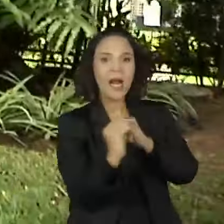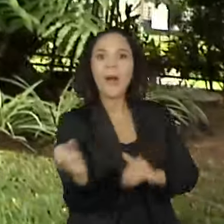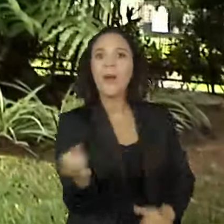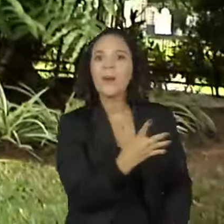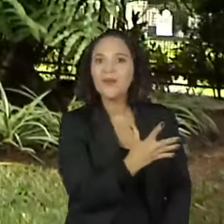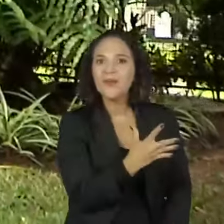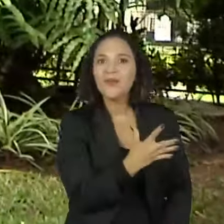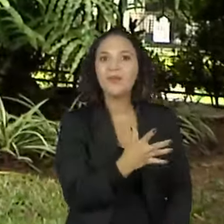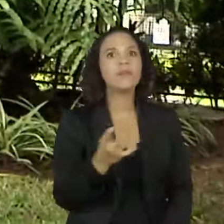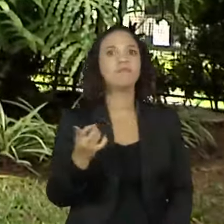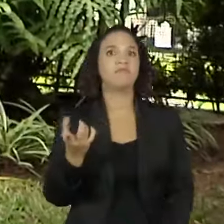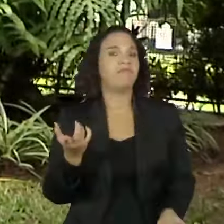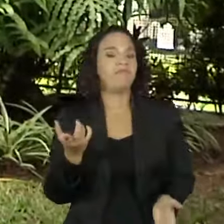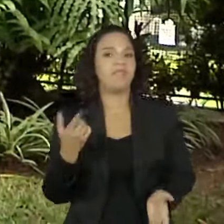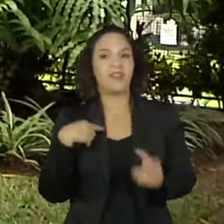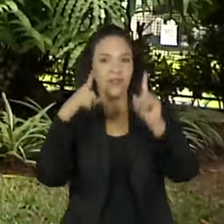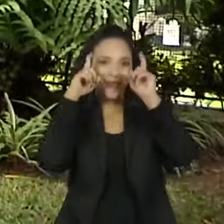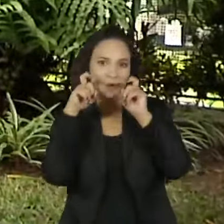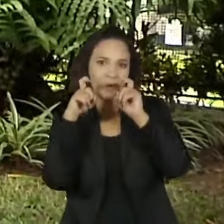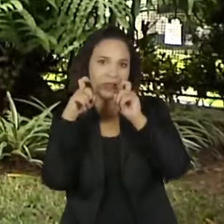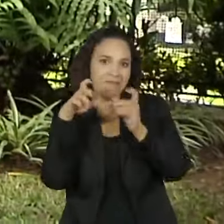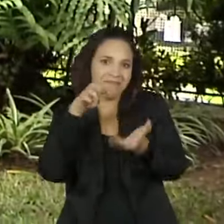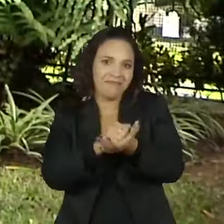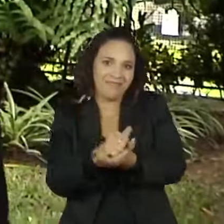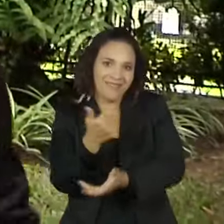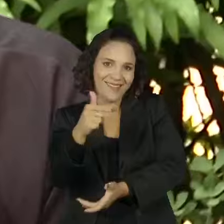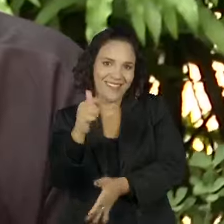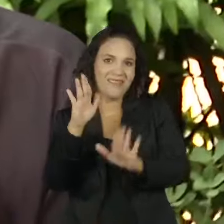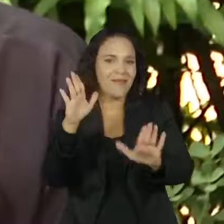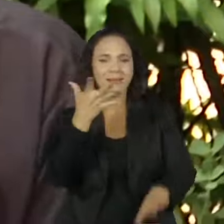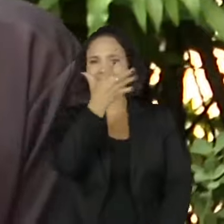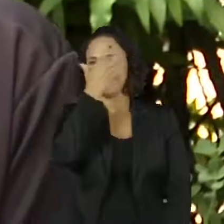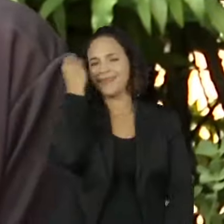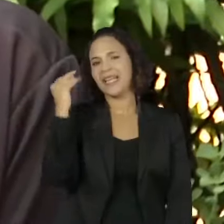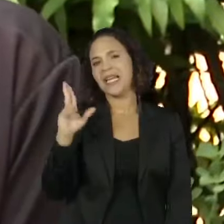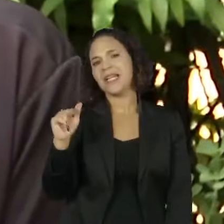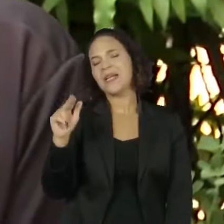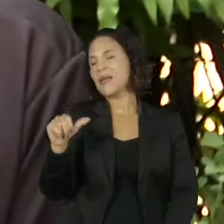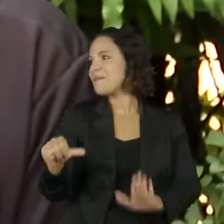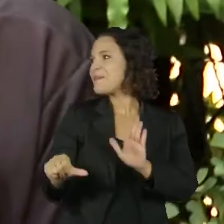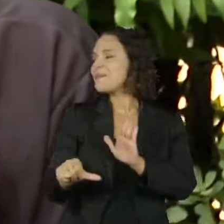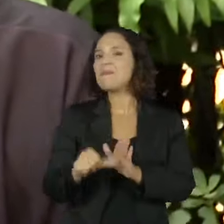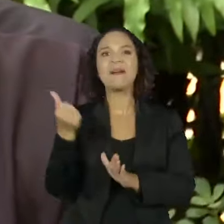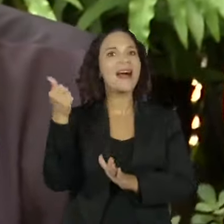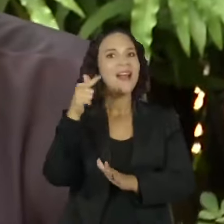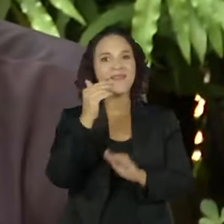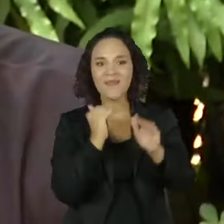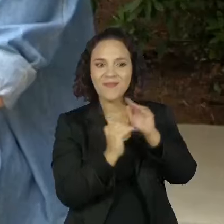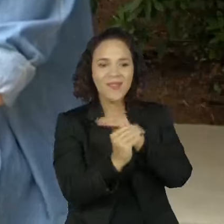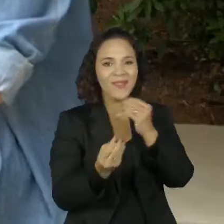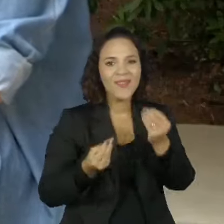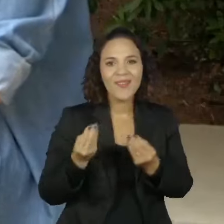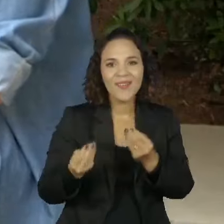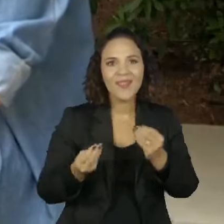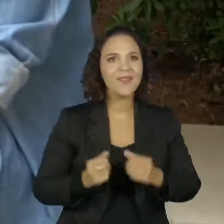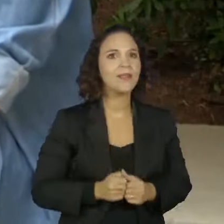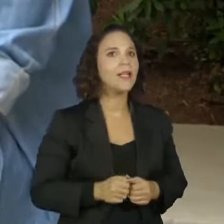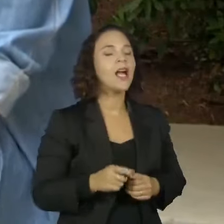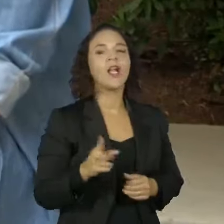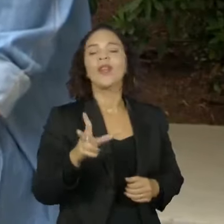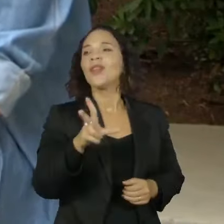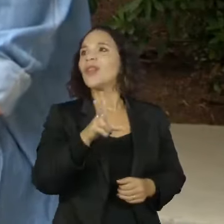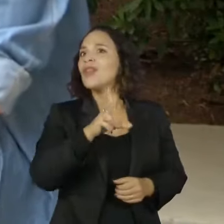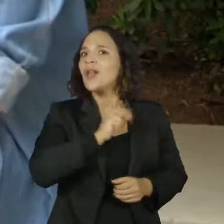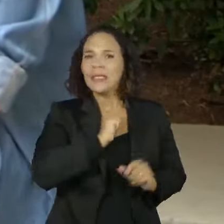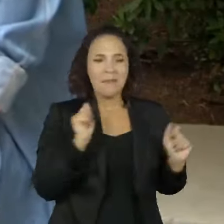Não tem nenhum registro da experiência, mas jamais vai esquecer como foi o primeiro contato com o metrô. Tinha uma multidão,